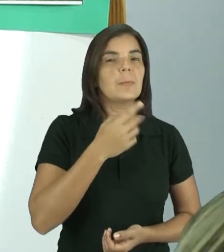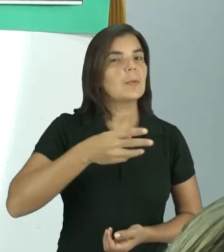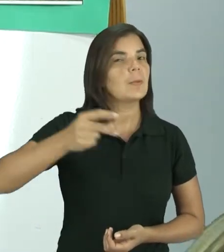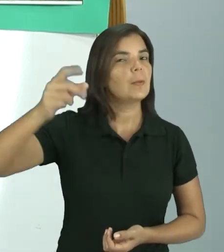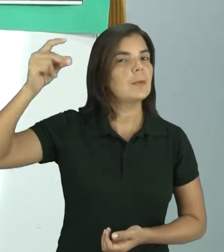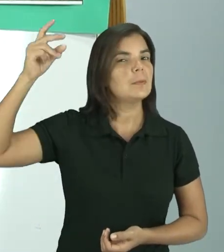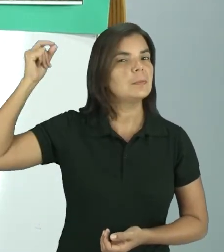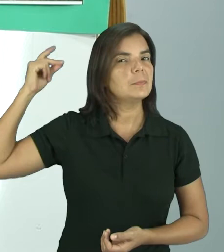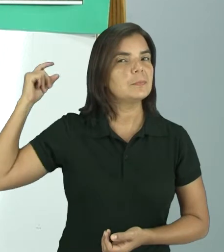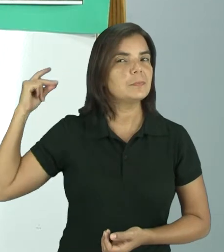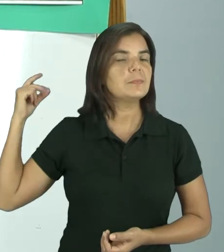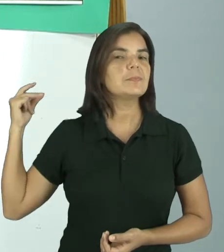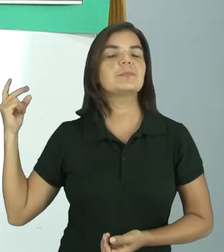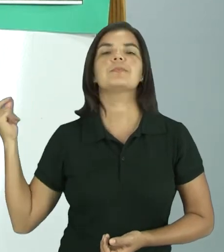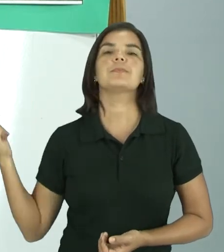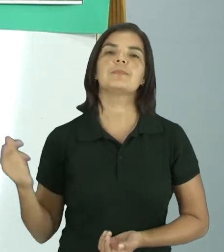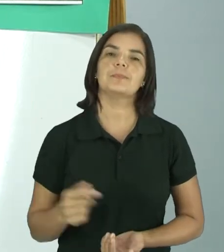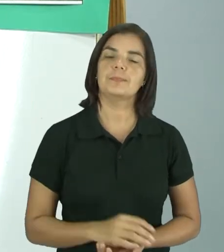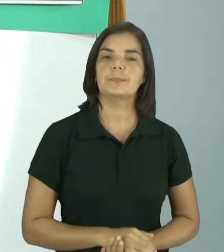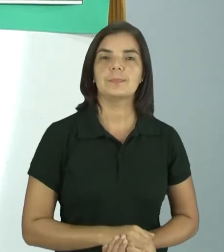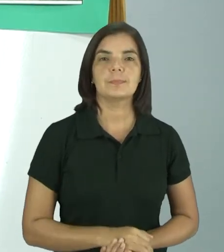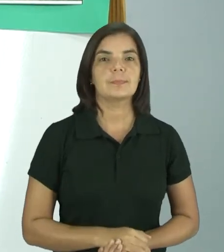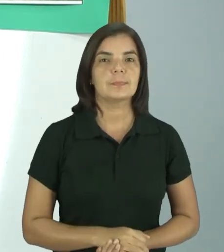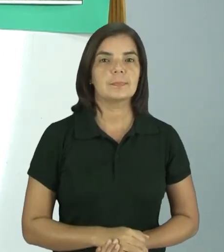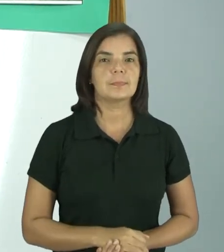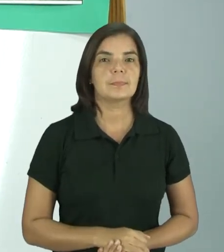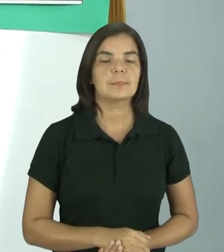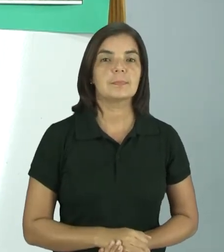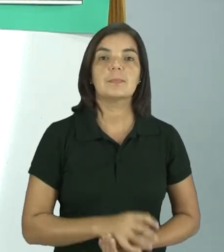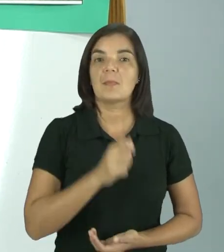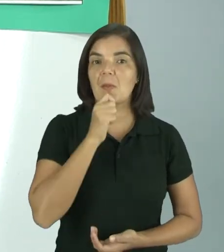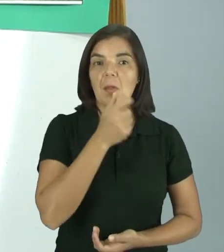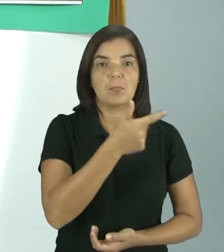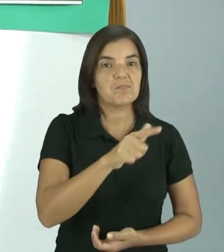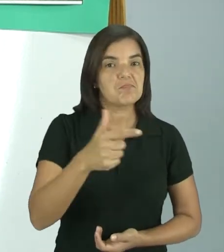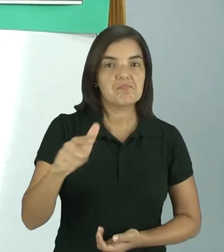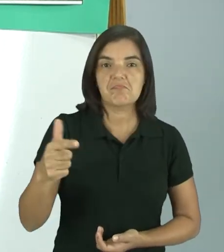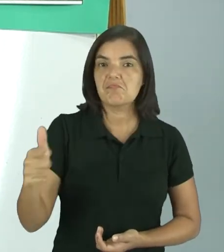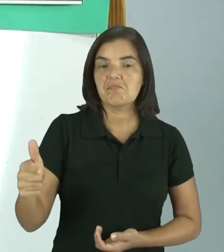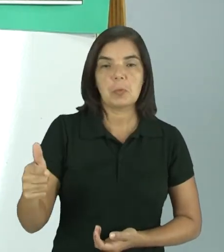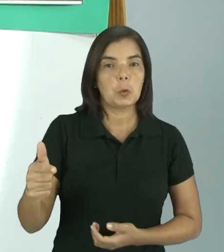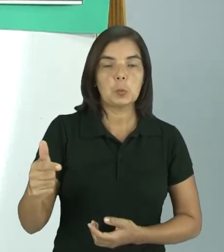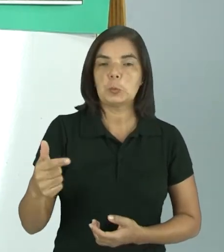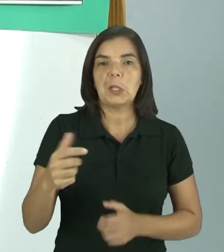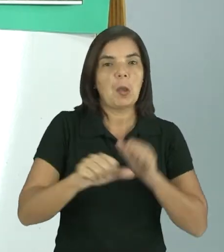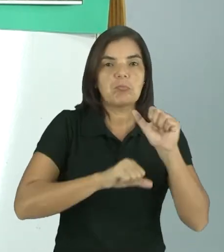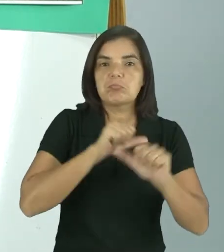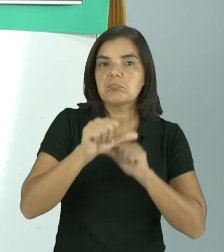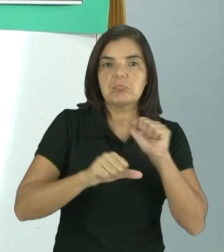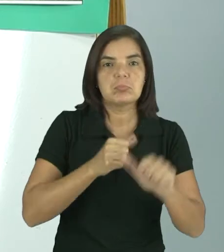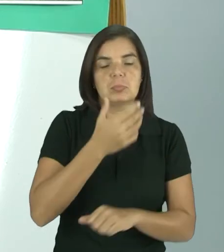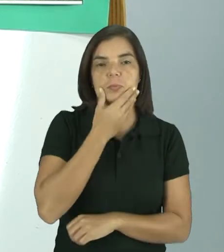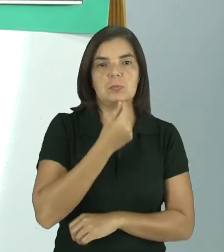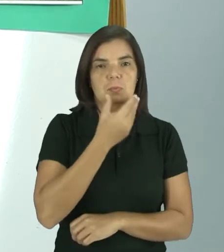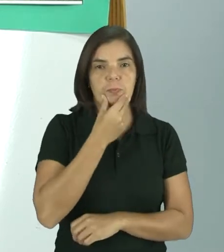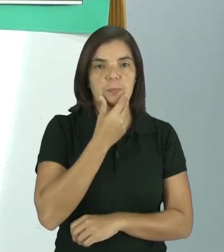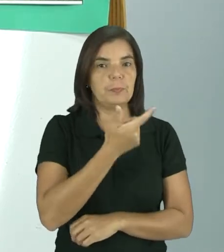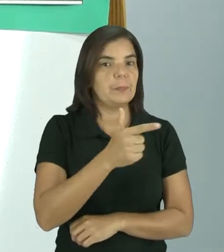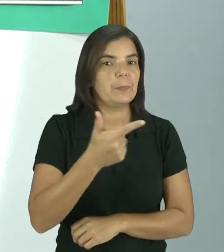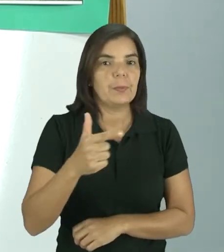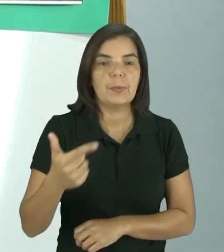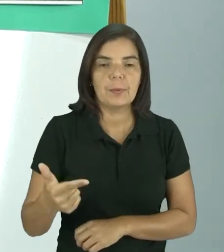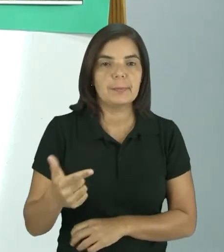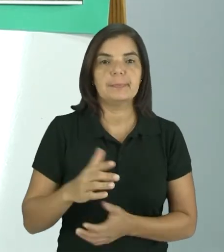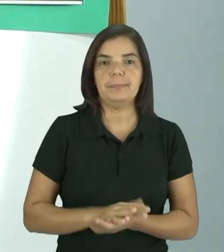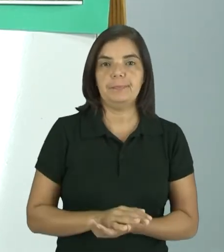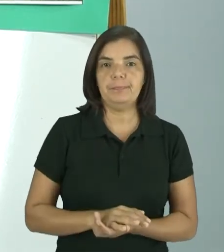antigamente, ainda não tinha muita interferência do homem, ainda não tinha